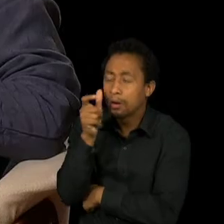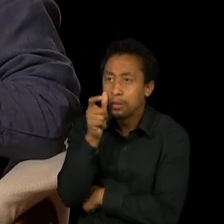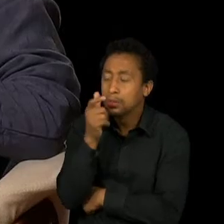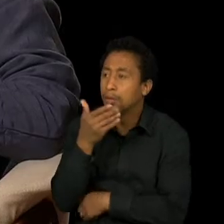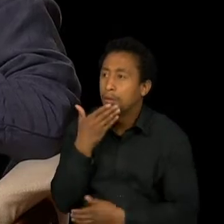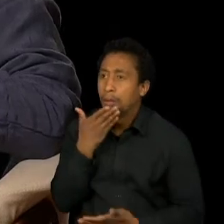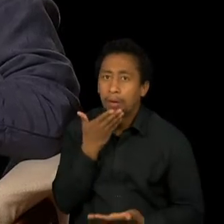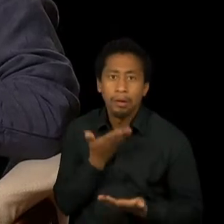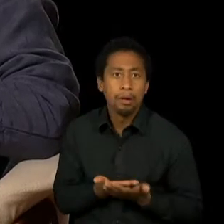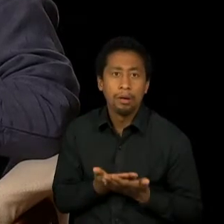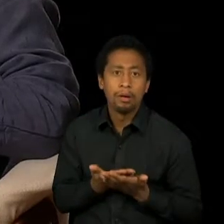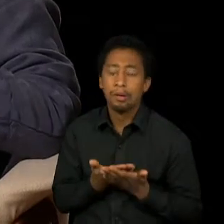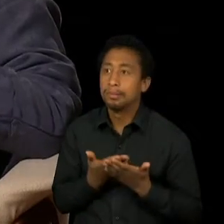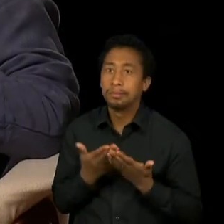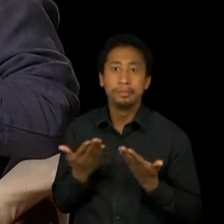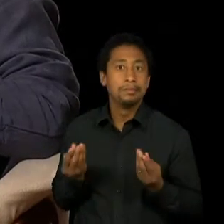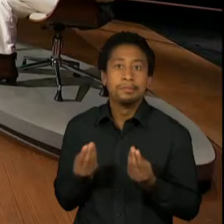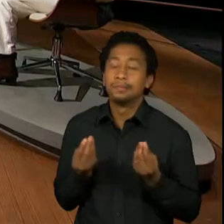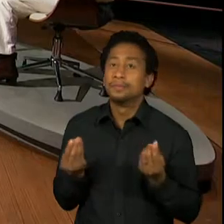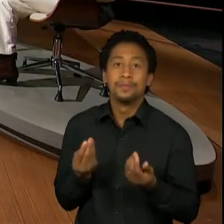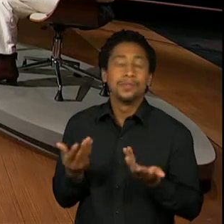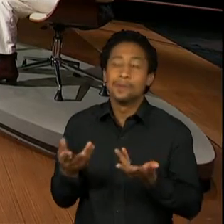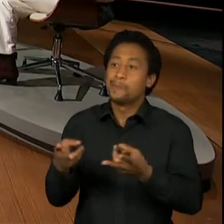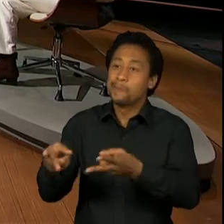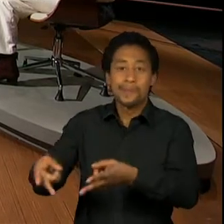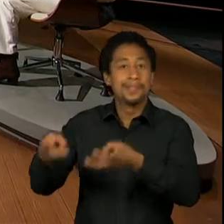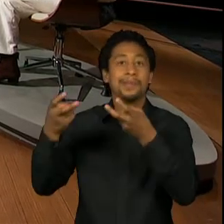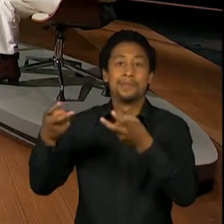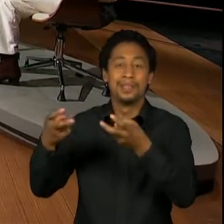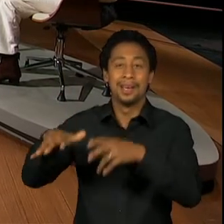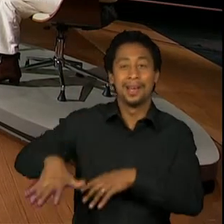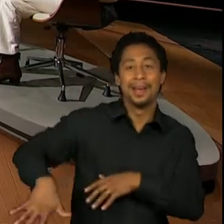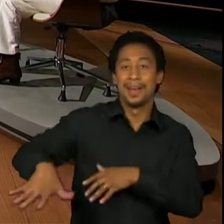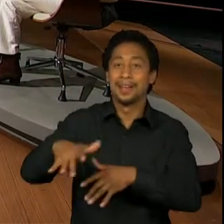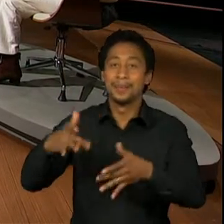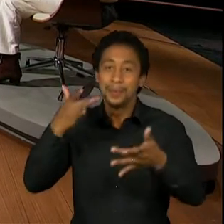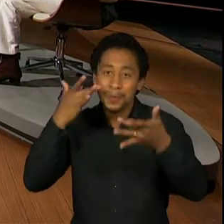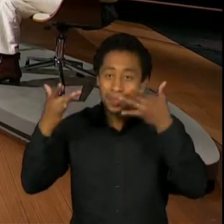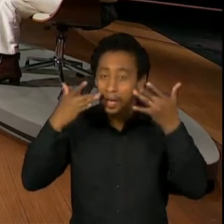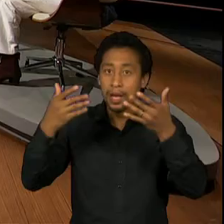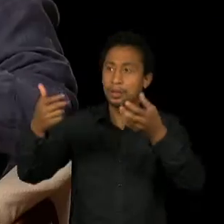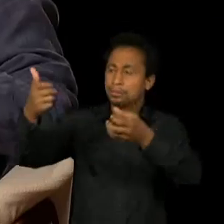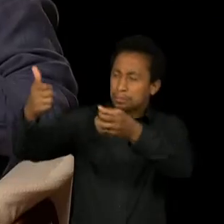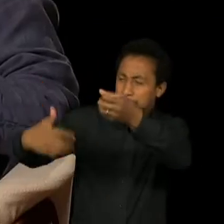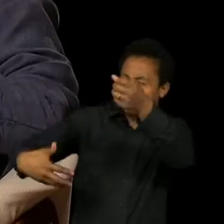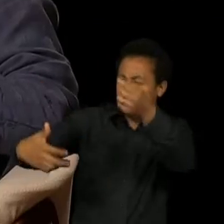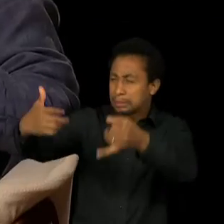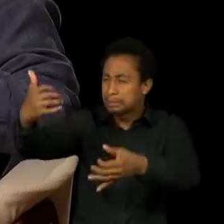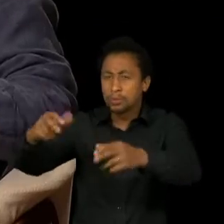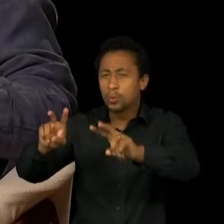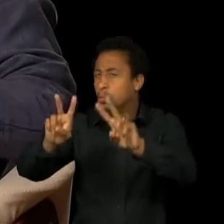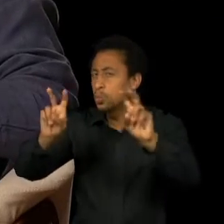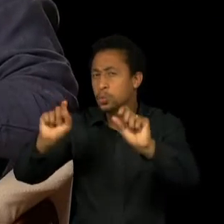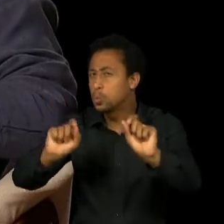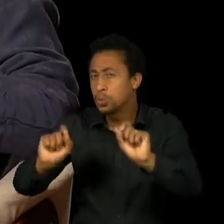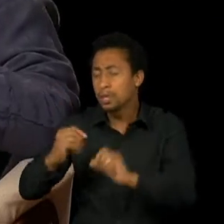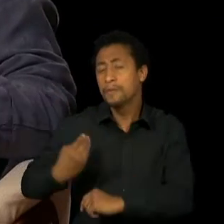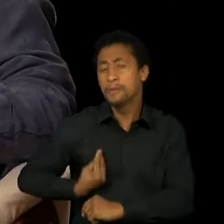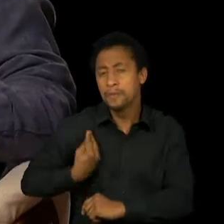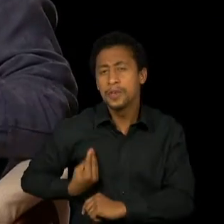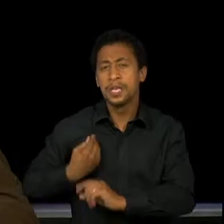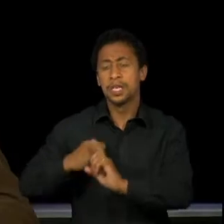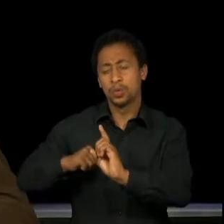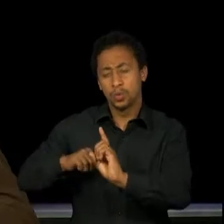descobri que o teatro falava sobre o universo, sobre a vida, sobre a sociedade, sobre a